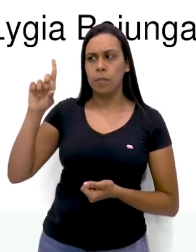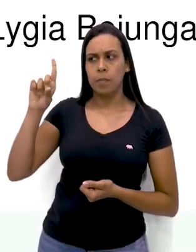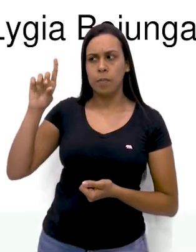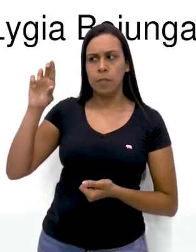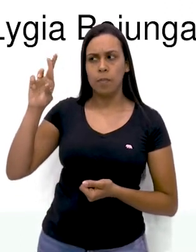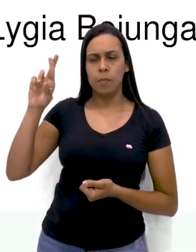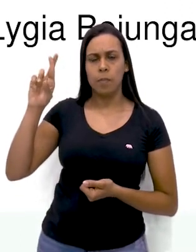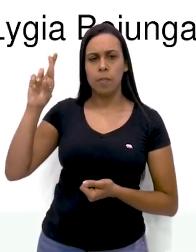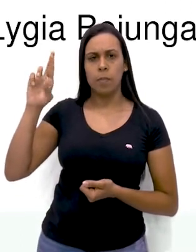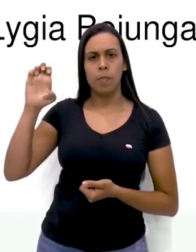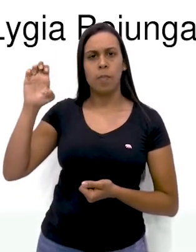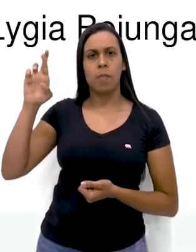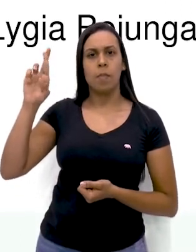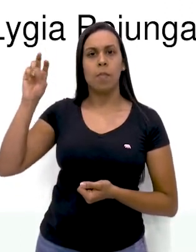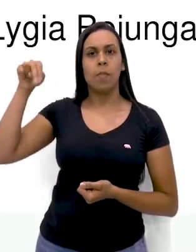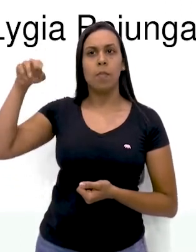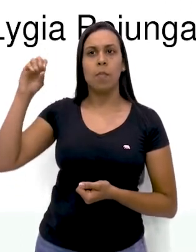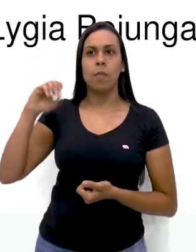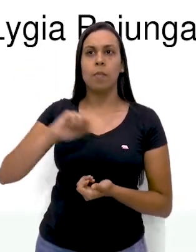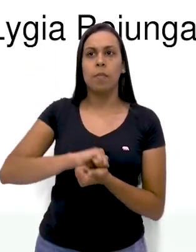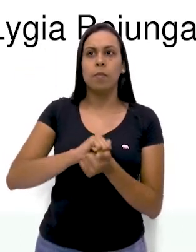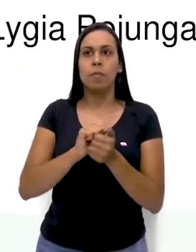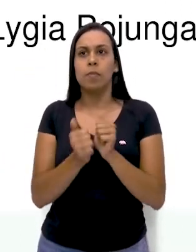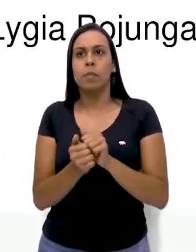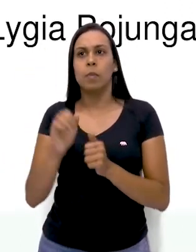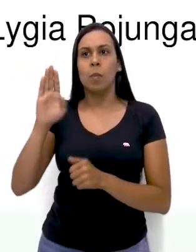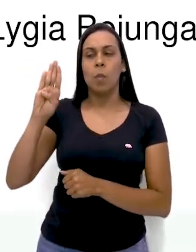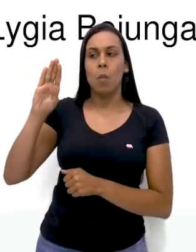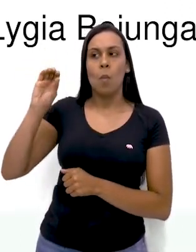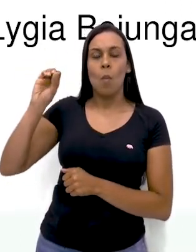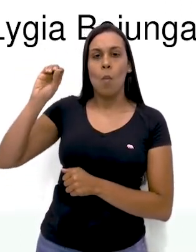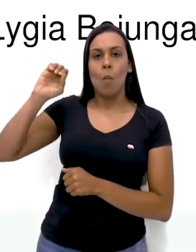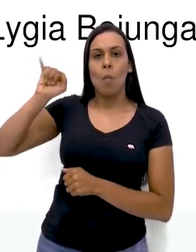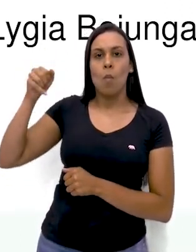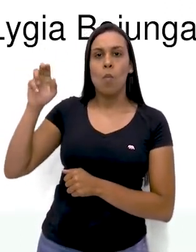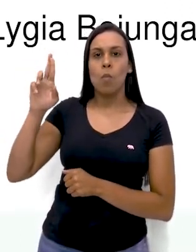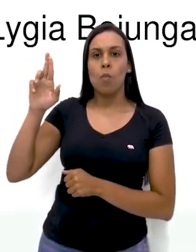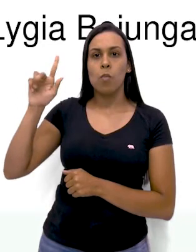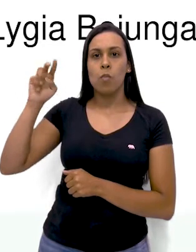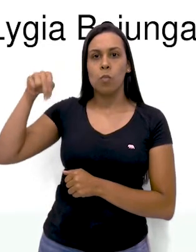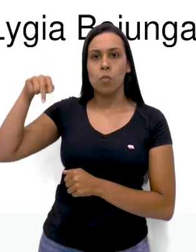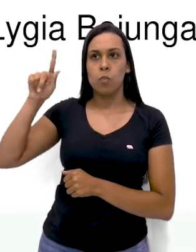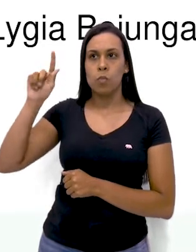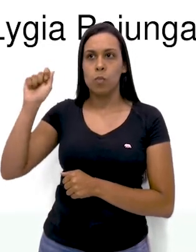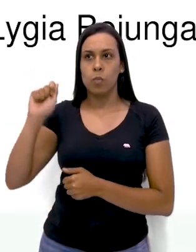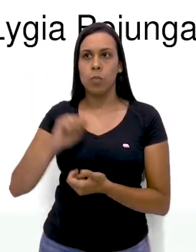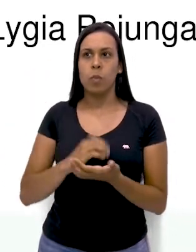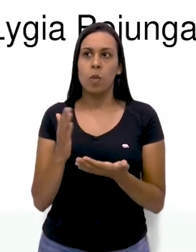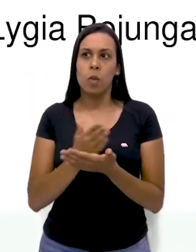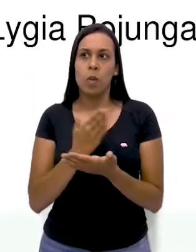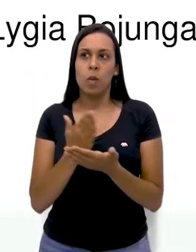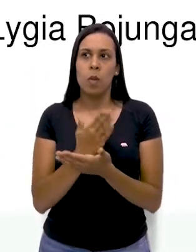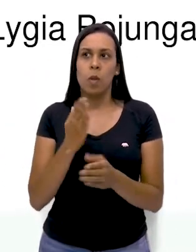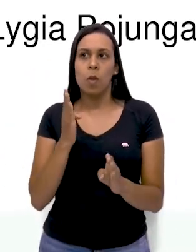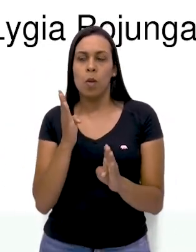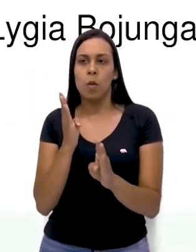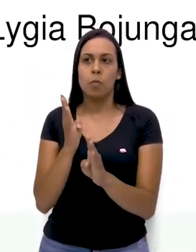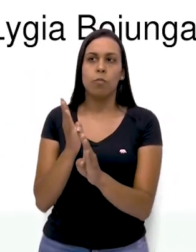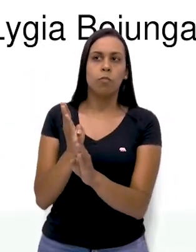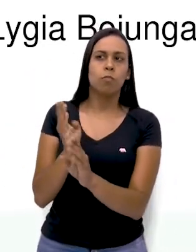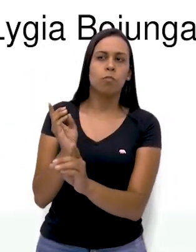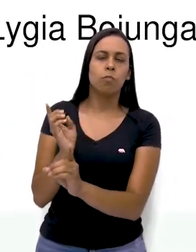Caderno. Adaptação. Bonjuga. Lígia. Livro. Um encontro com Lígia